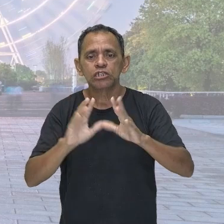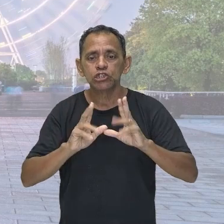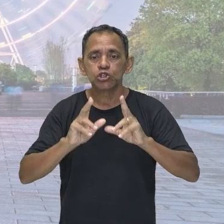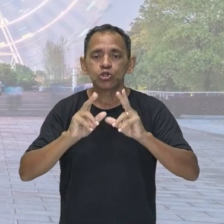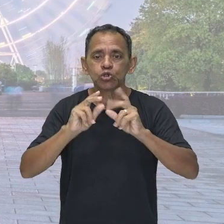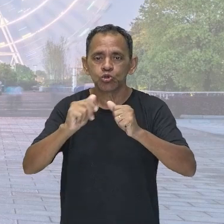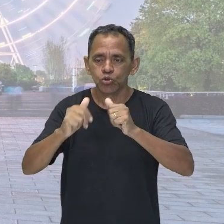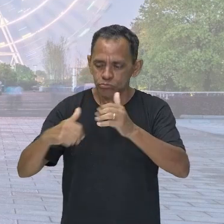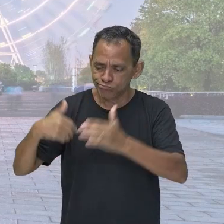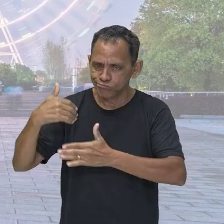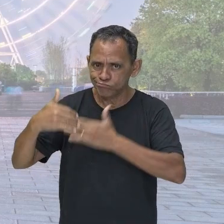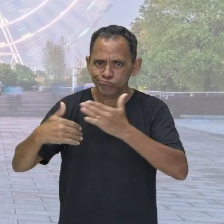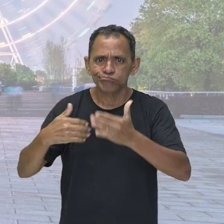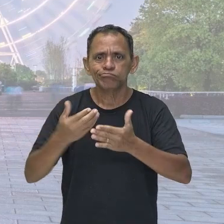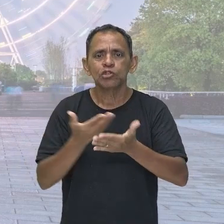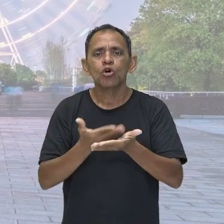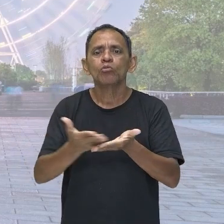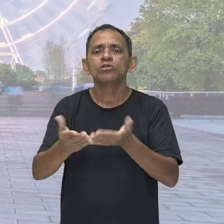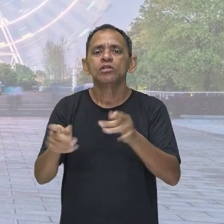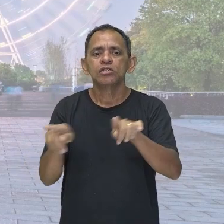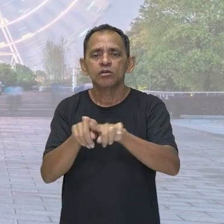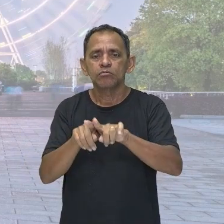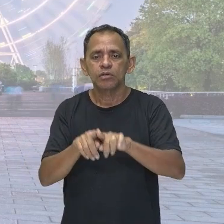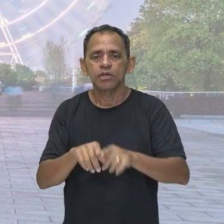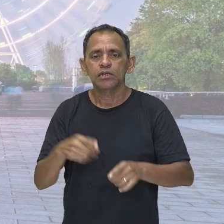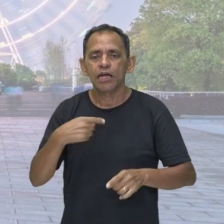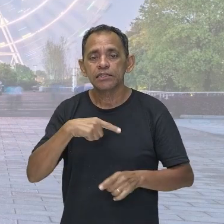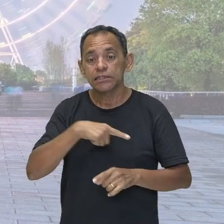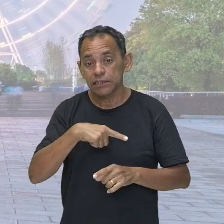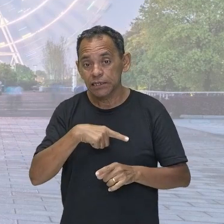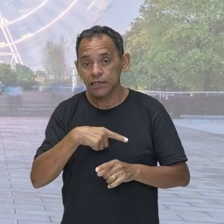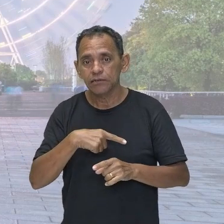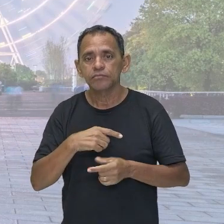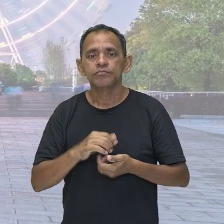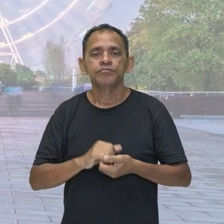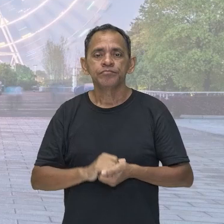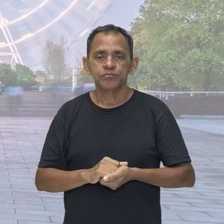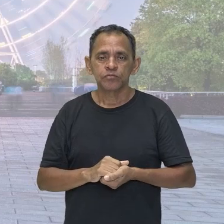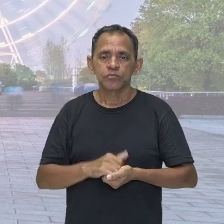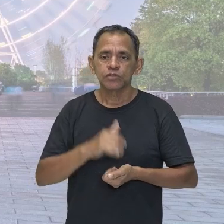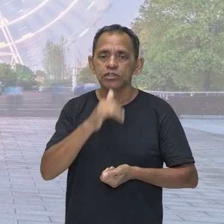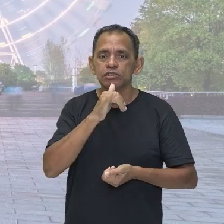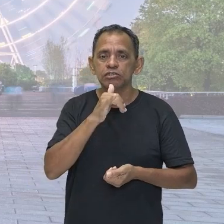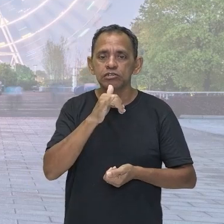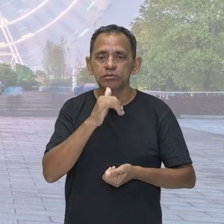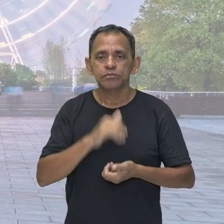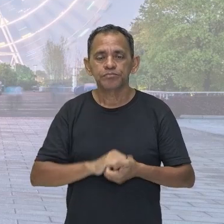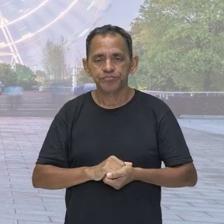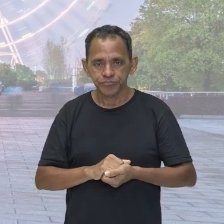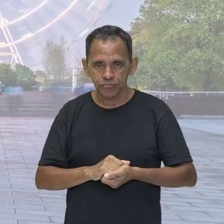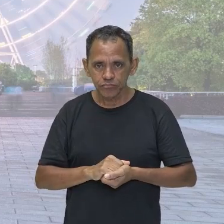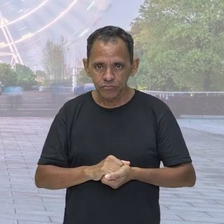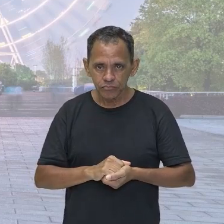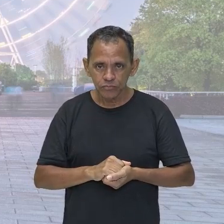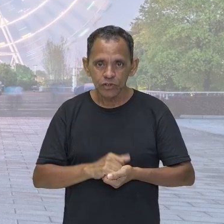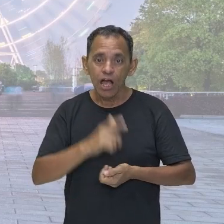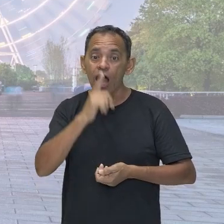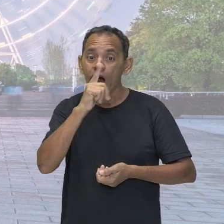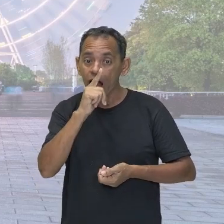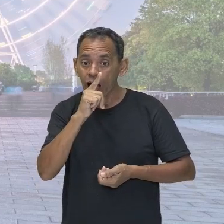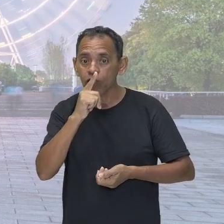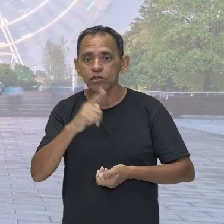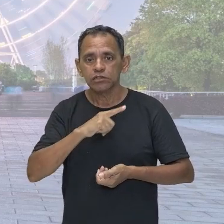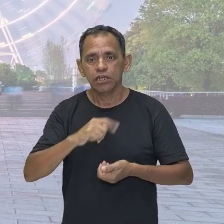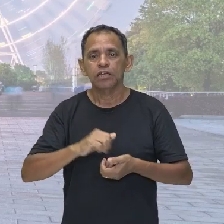denominador comum essa tal de energia. Eu vou pegar a energia que a água tem, se movimentar, e vou transformar isso em energia